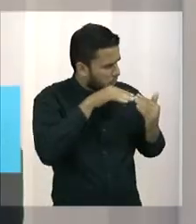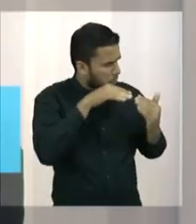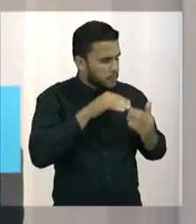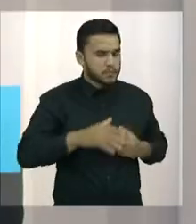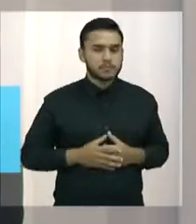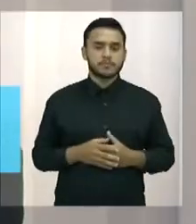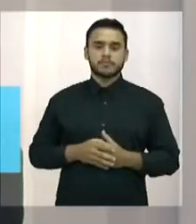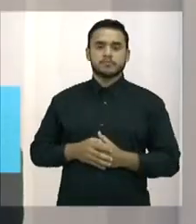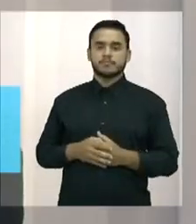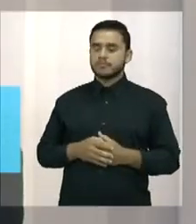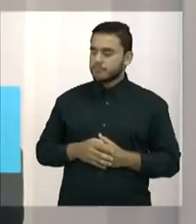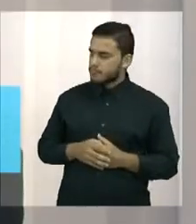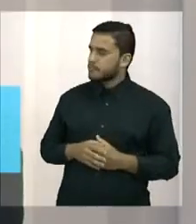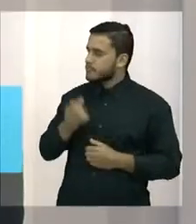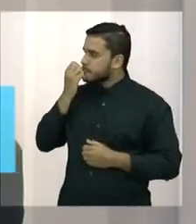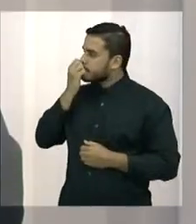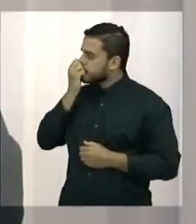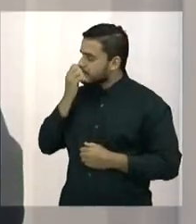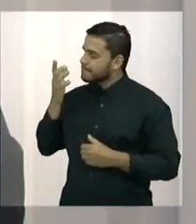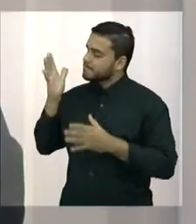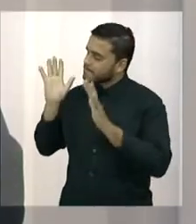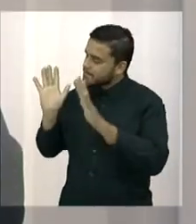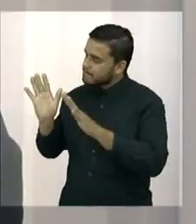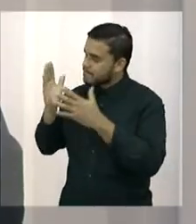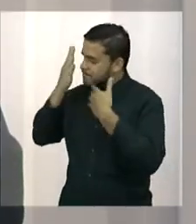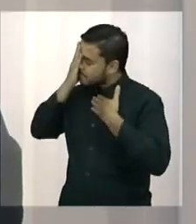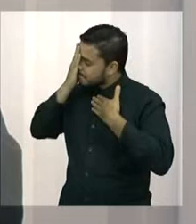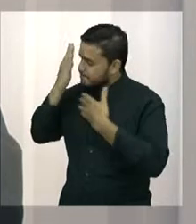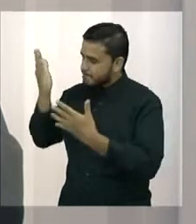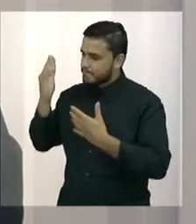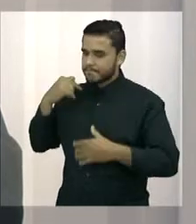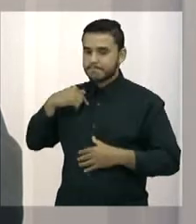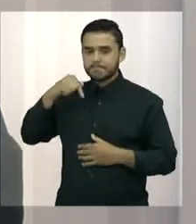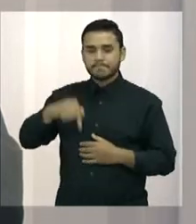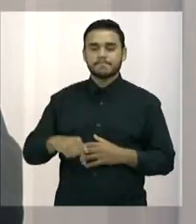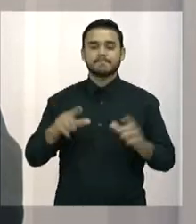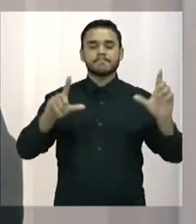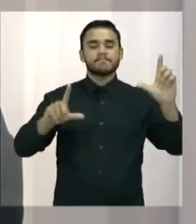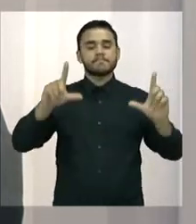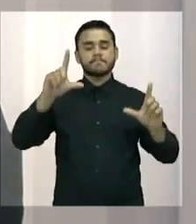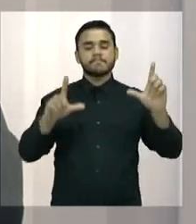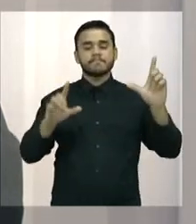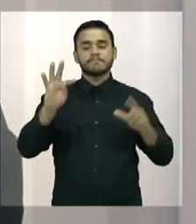de tudo eu quero te agradecer, que é sempre muito bom quando estou aqui com vocês aqui na TV.